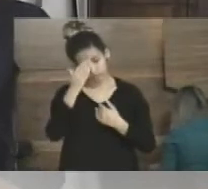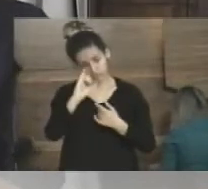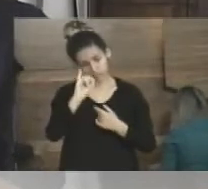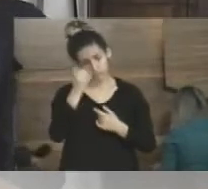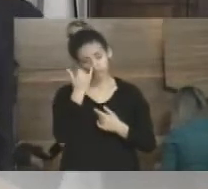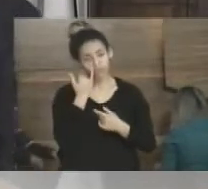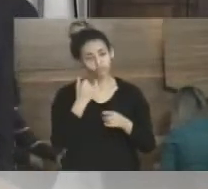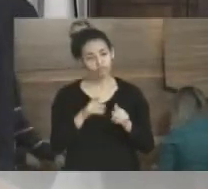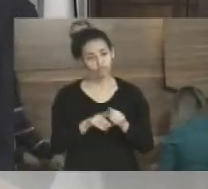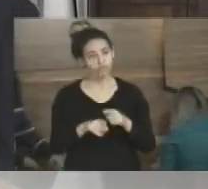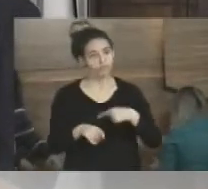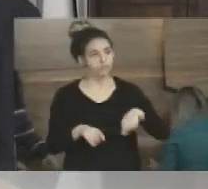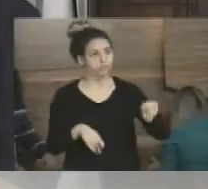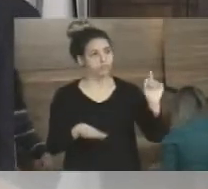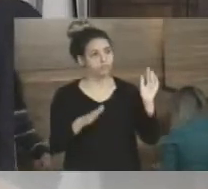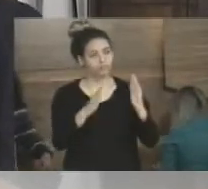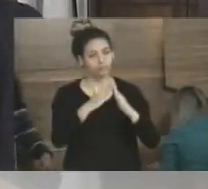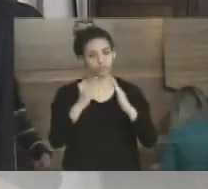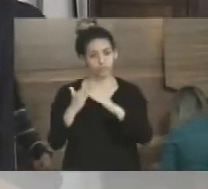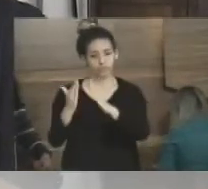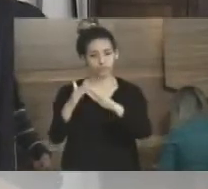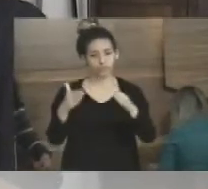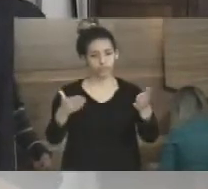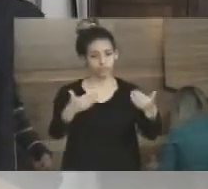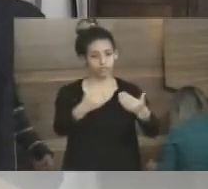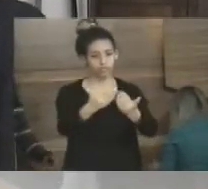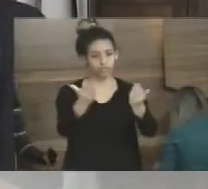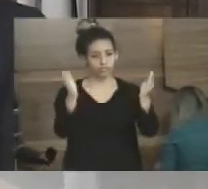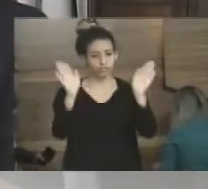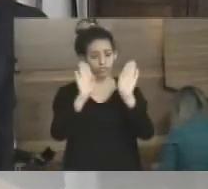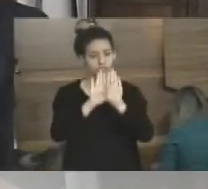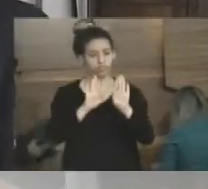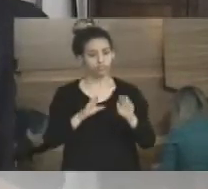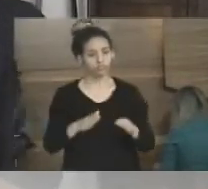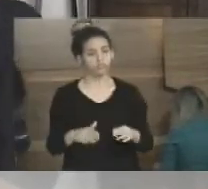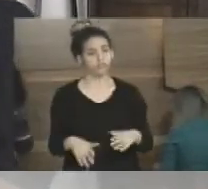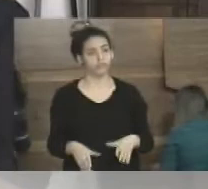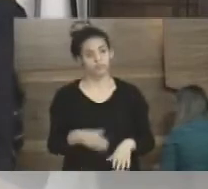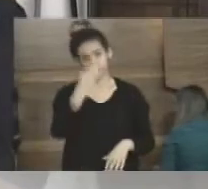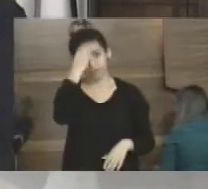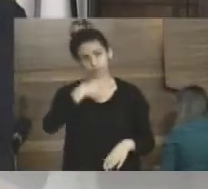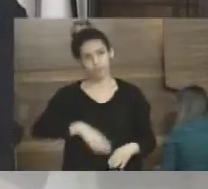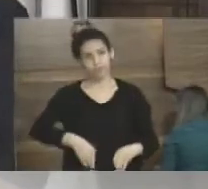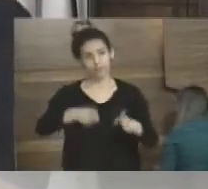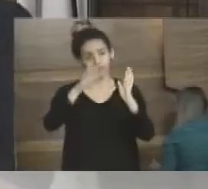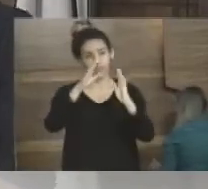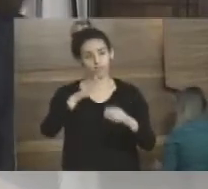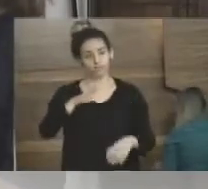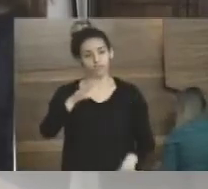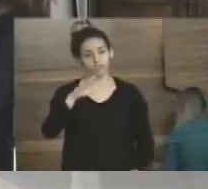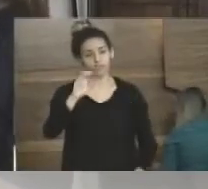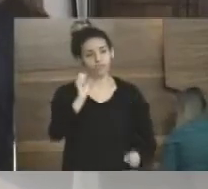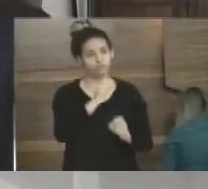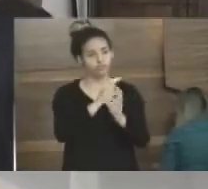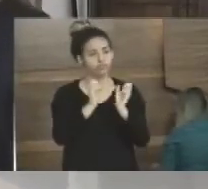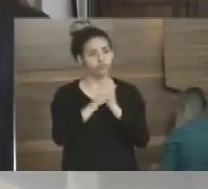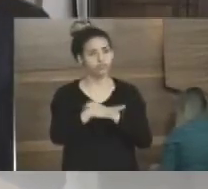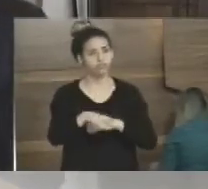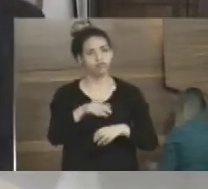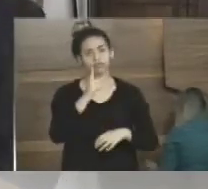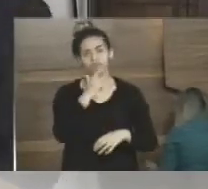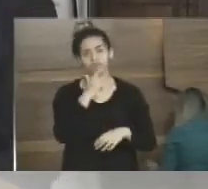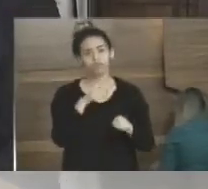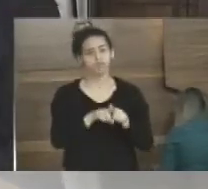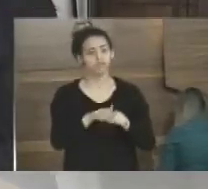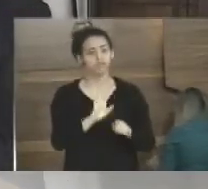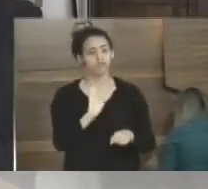recentemente lá no condomínio pousada, condomínio cidadão pousada da Glória, eu fui, GEDA já foi, a gente